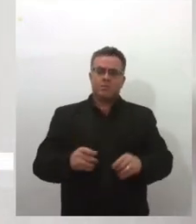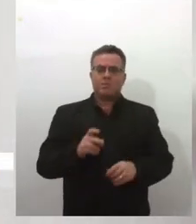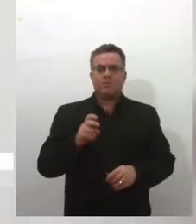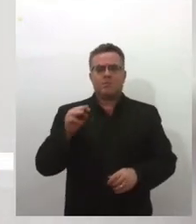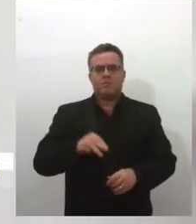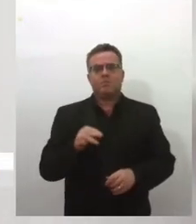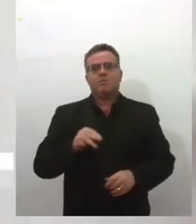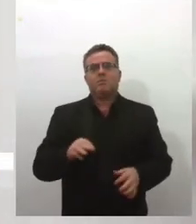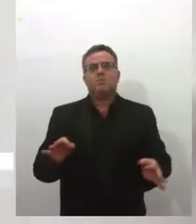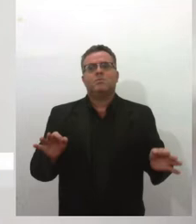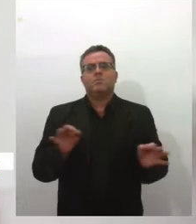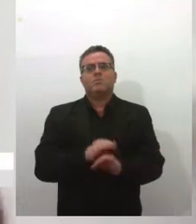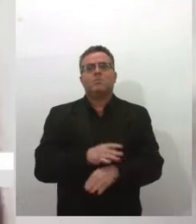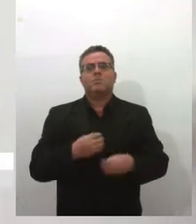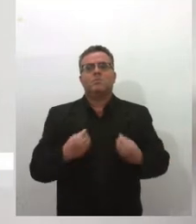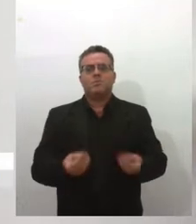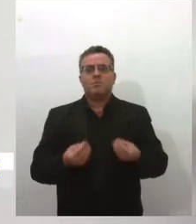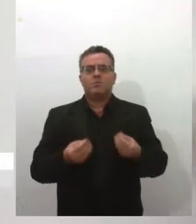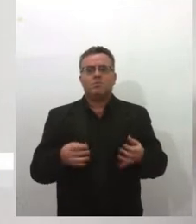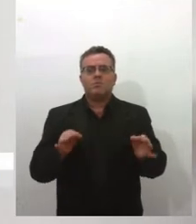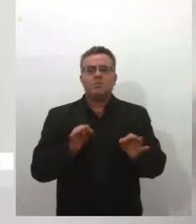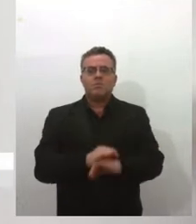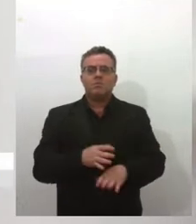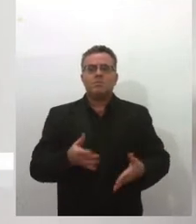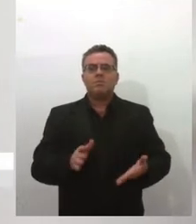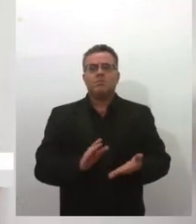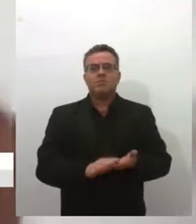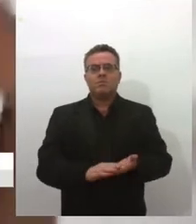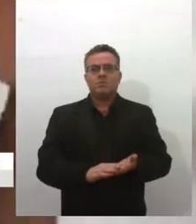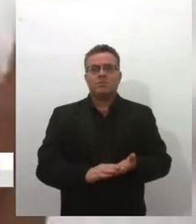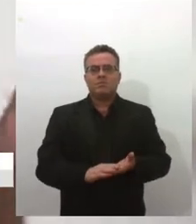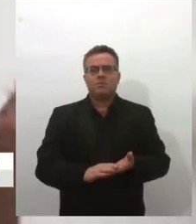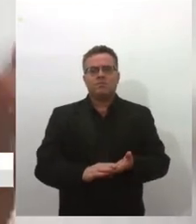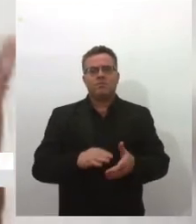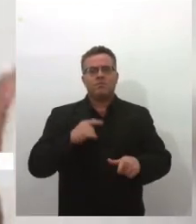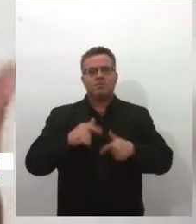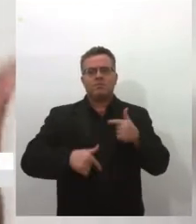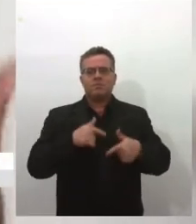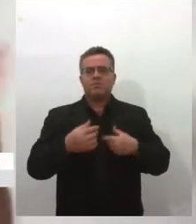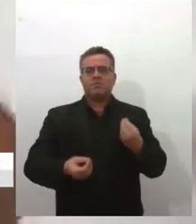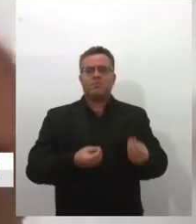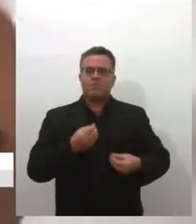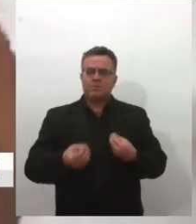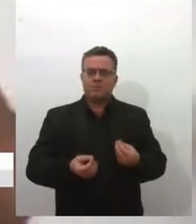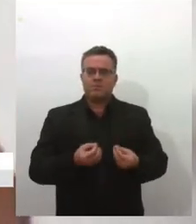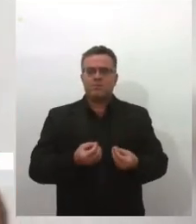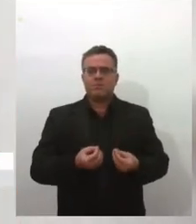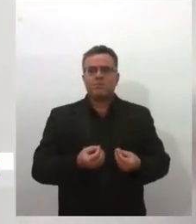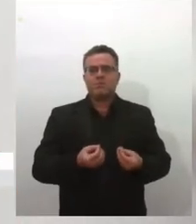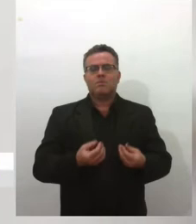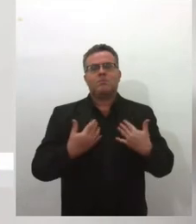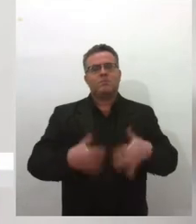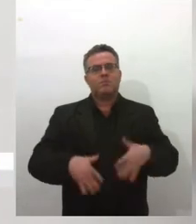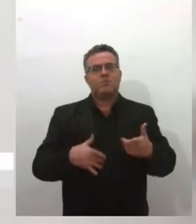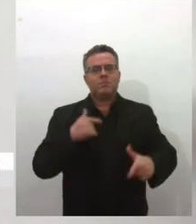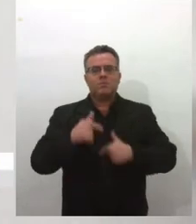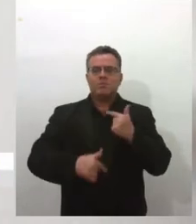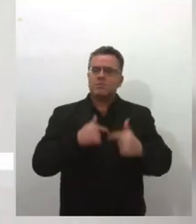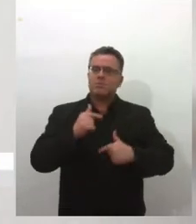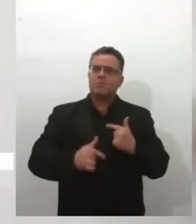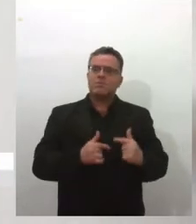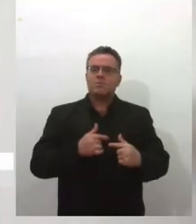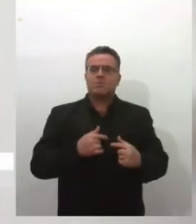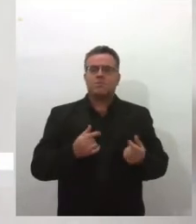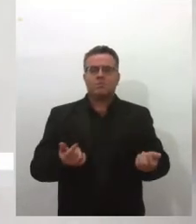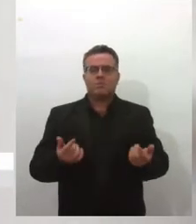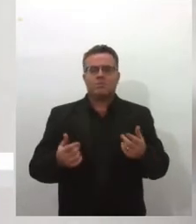no IPEM, quando a gente junta, e a agência, ela tem um trabalho de... Agência Internacional de Energia Atômica, eles têm um trabalho de equidade de